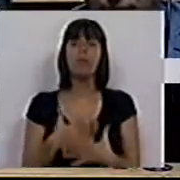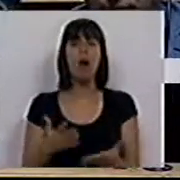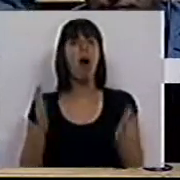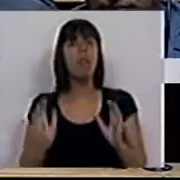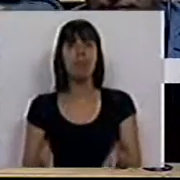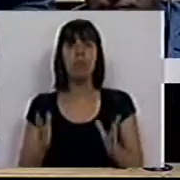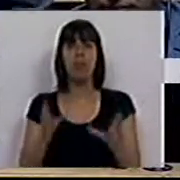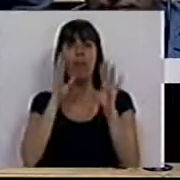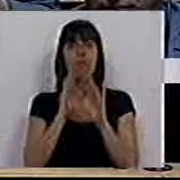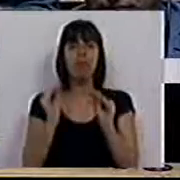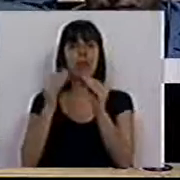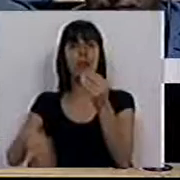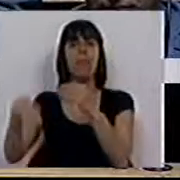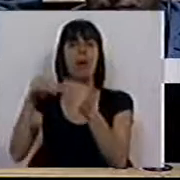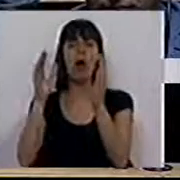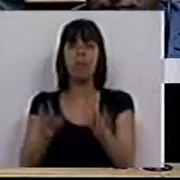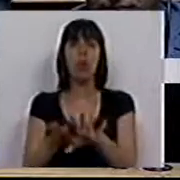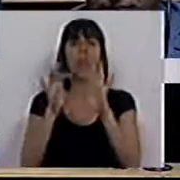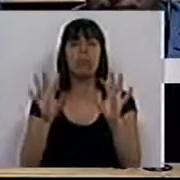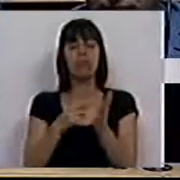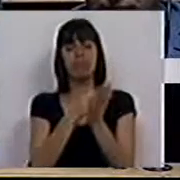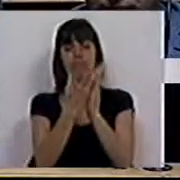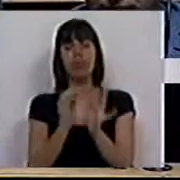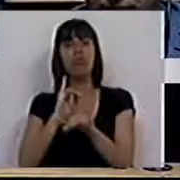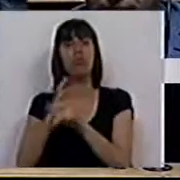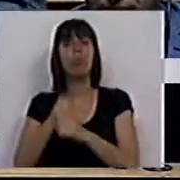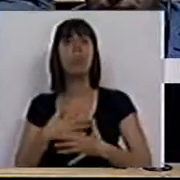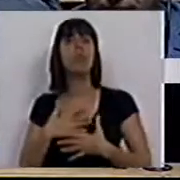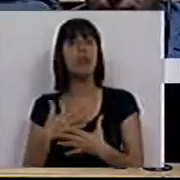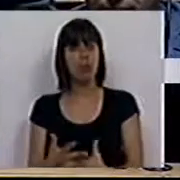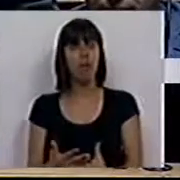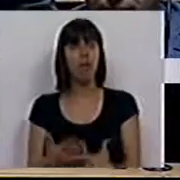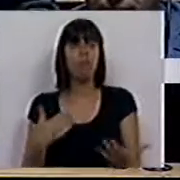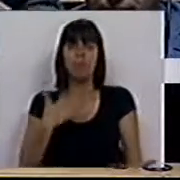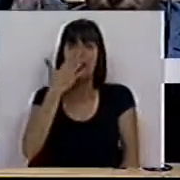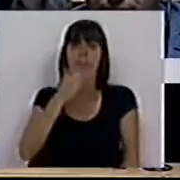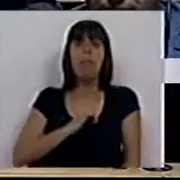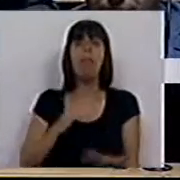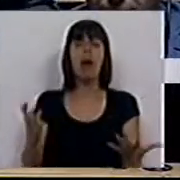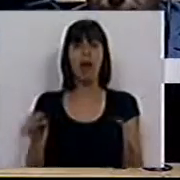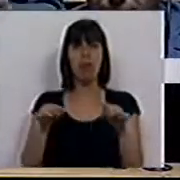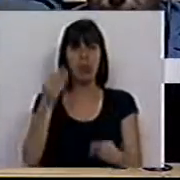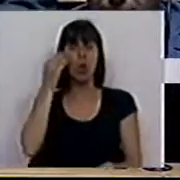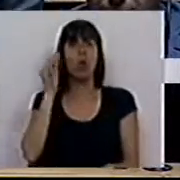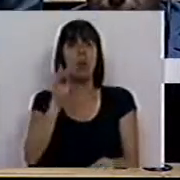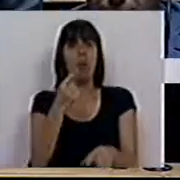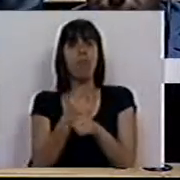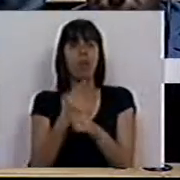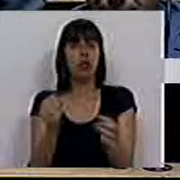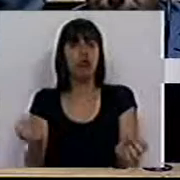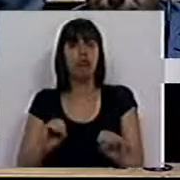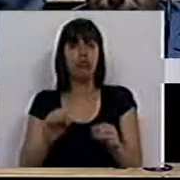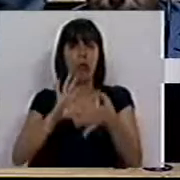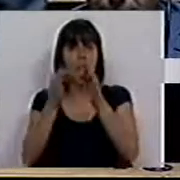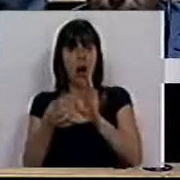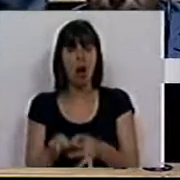sem necessidade de formação adicional, como já acontece por um conjunto de outros profissionais. Ao que me parece, esta recomendação também não está